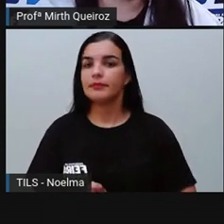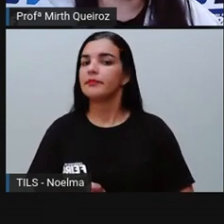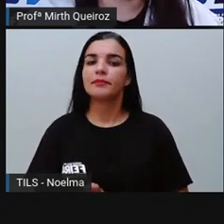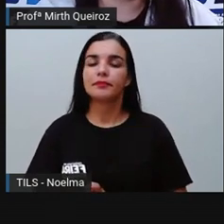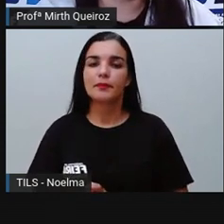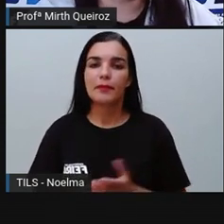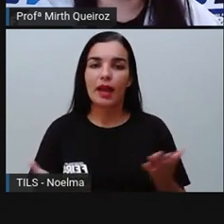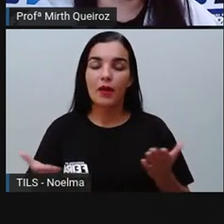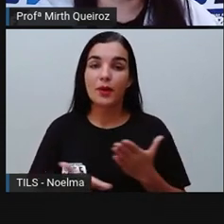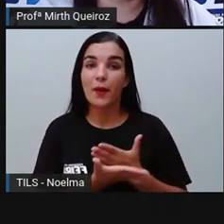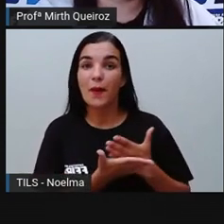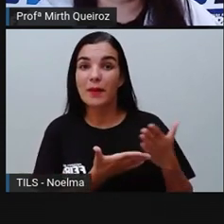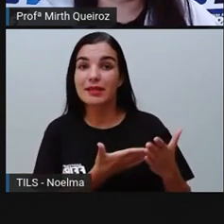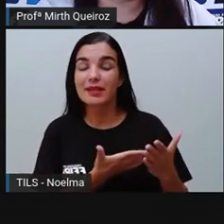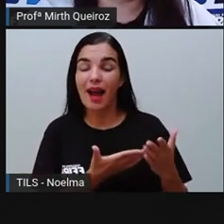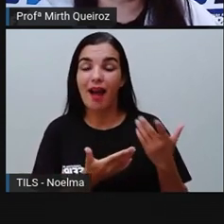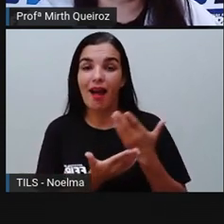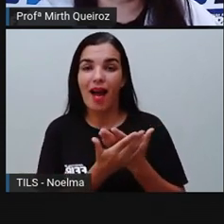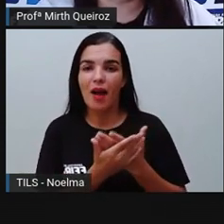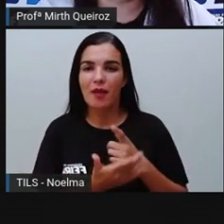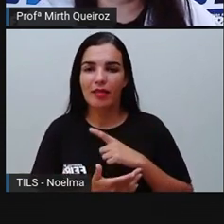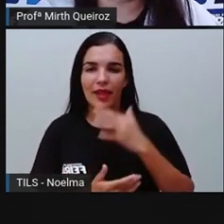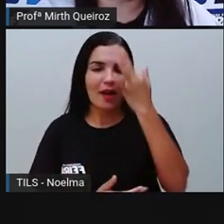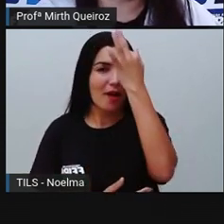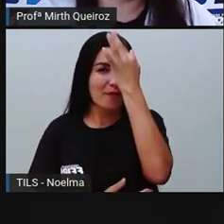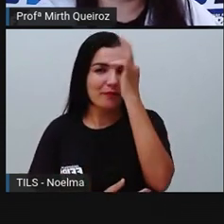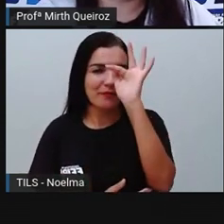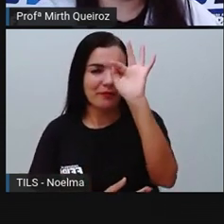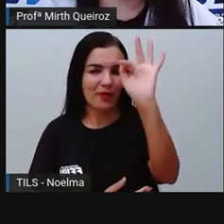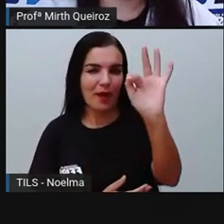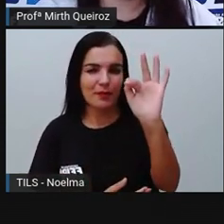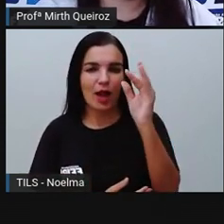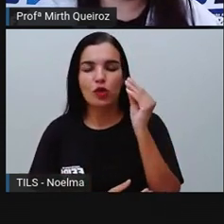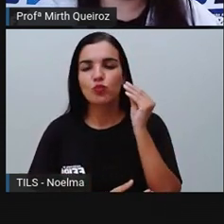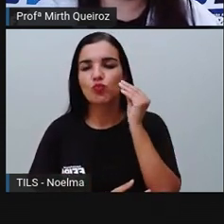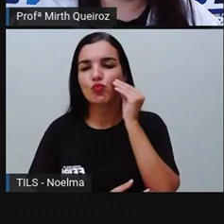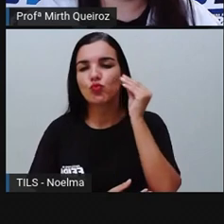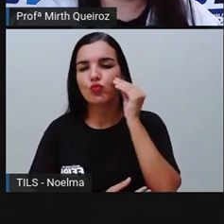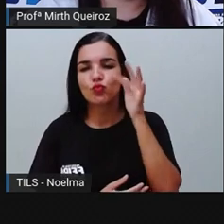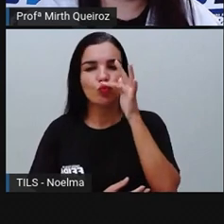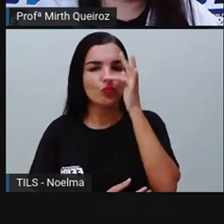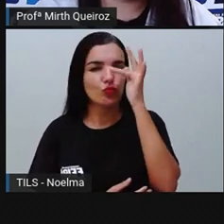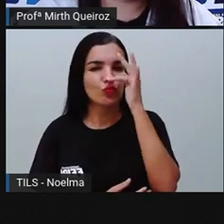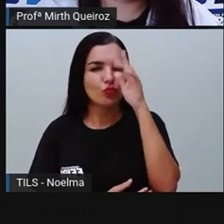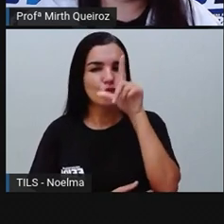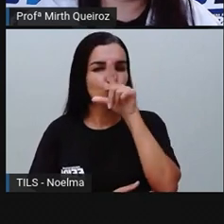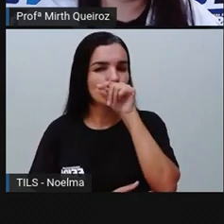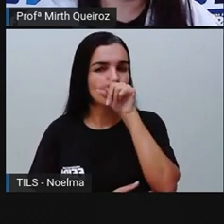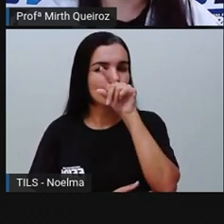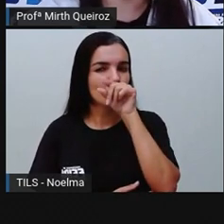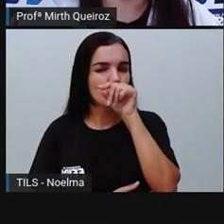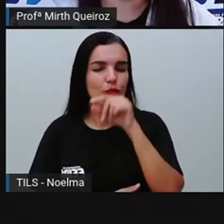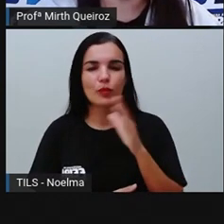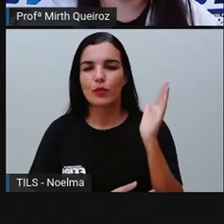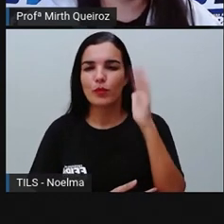E, para começar a nossa aula, eu trouxe aqui para vocês a fábula do Beija-Flo. Vamos ouvir?